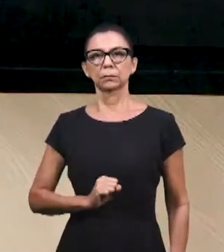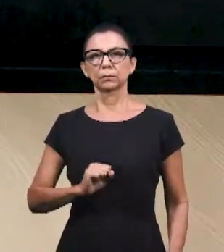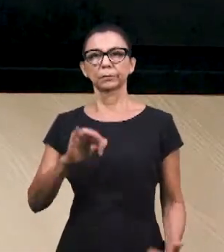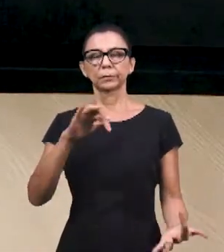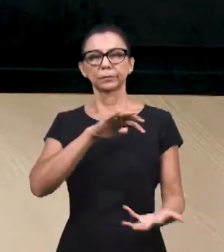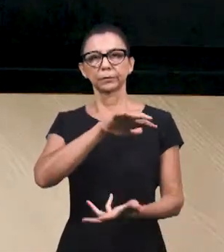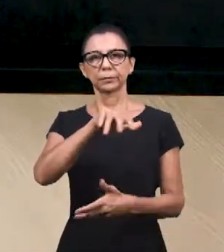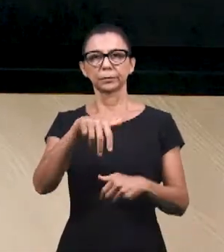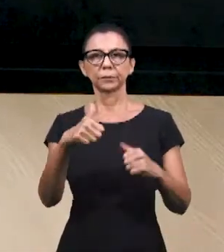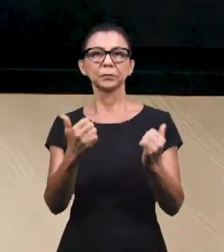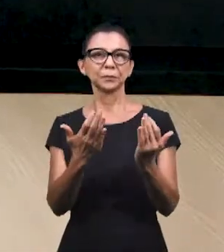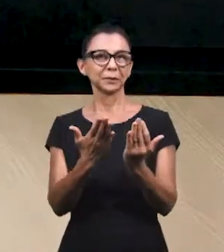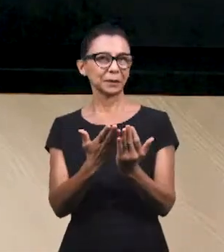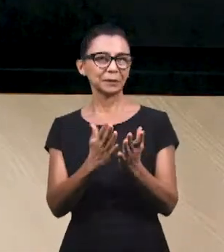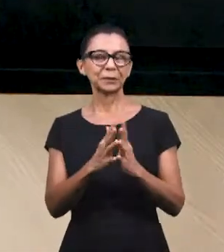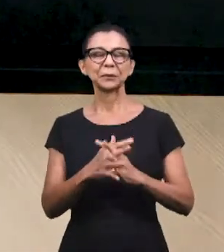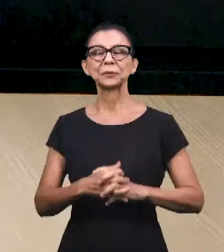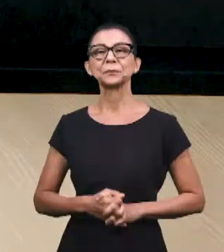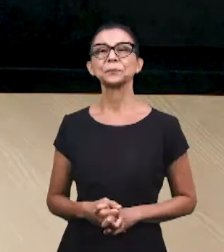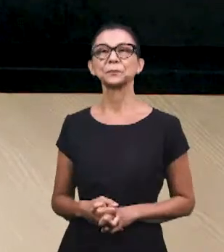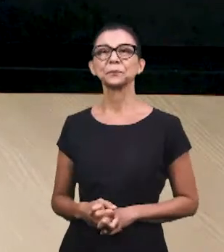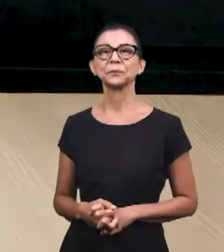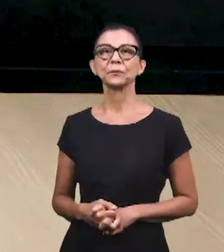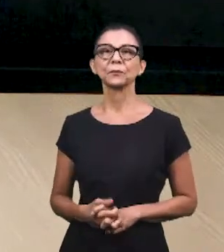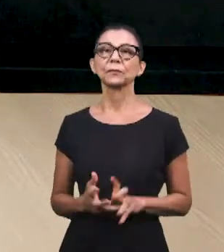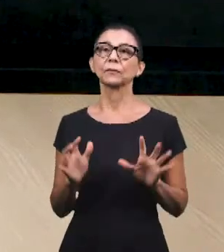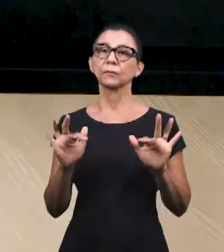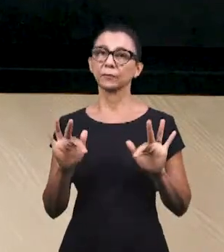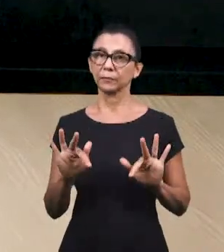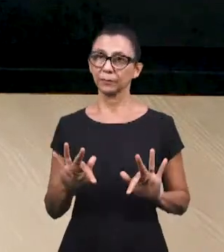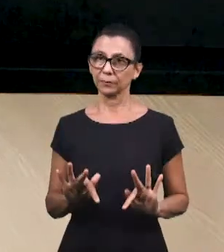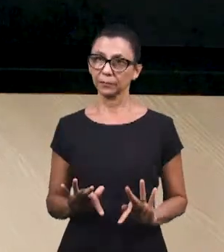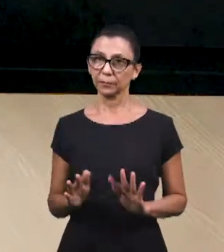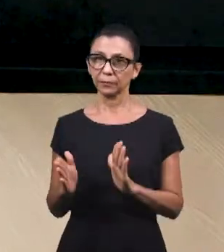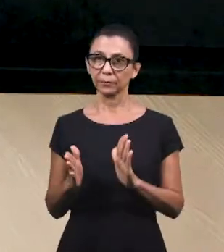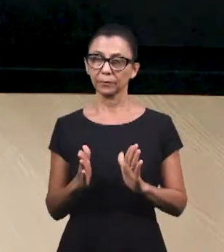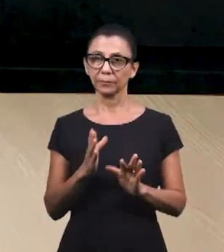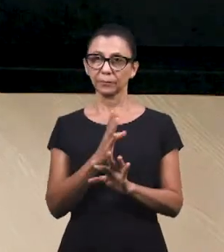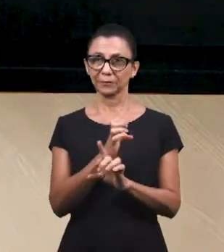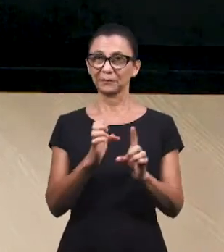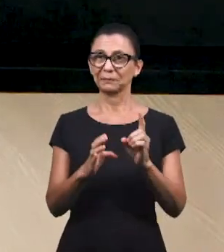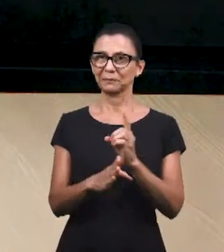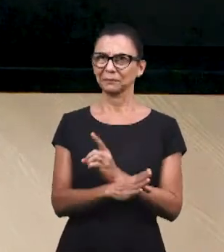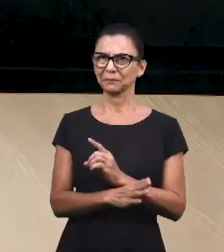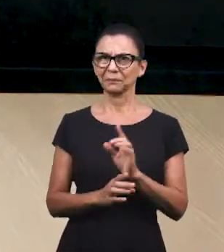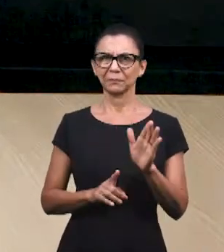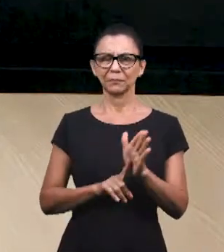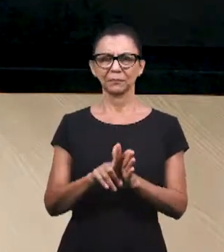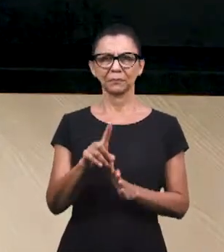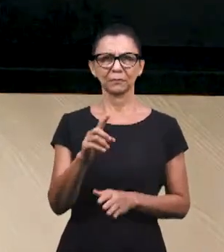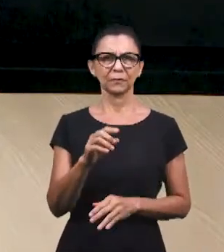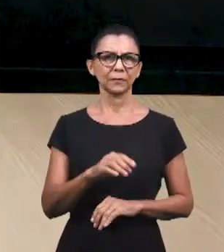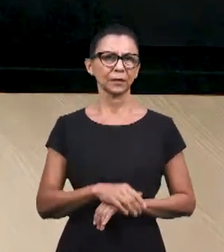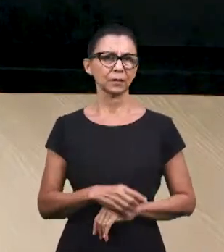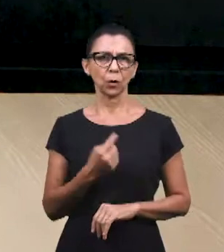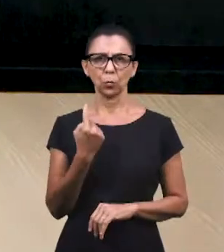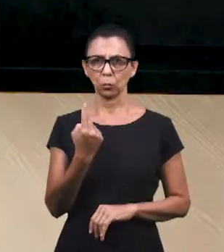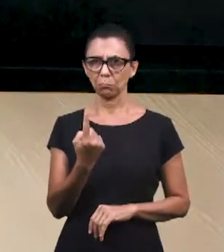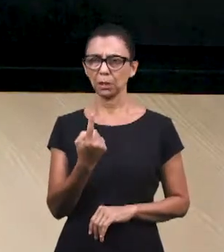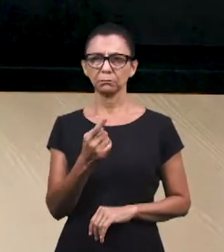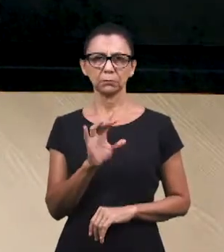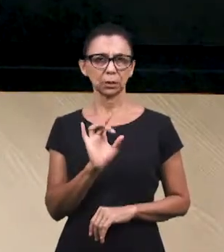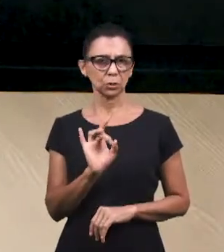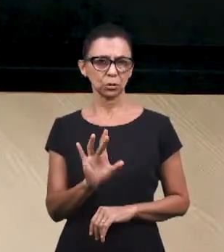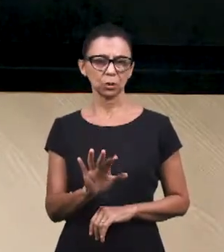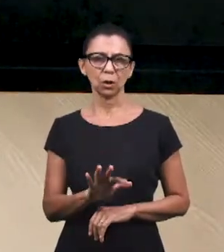foi formulada. Glória a Deus. Assim, irmãos, encerramos esta parte da nossa escola bíblica. Foi apenas uma pergunta, embora exigindo uma